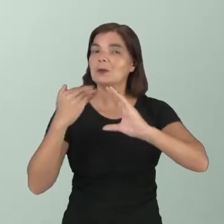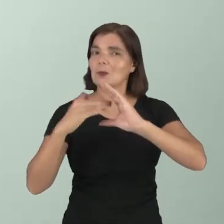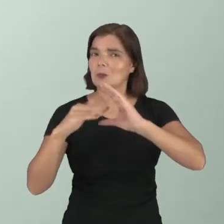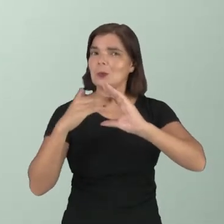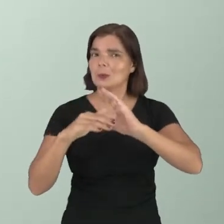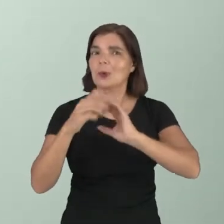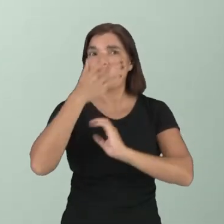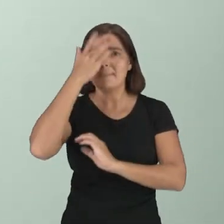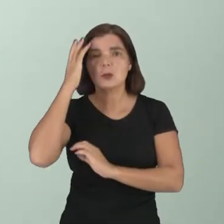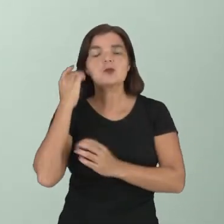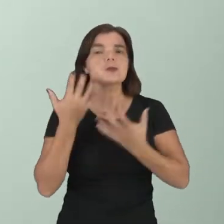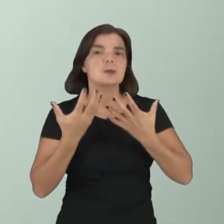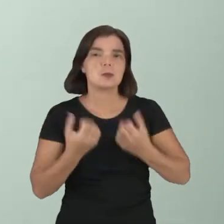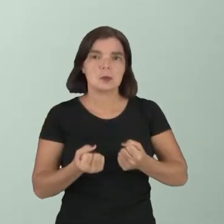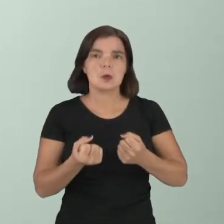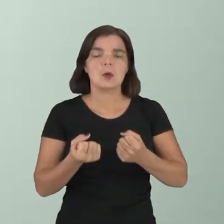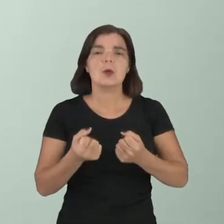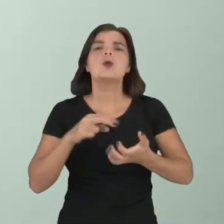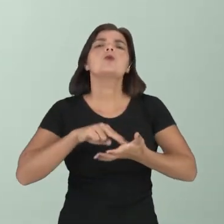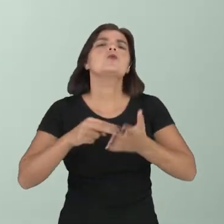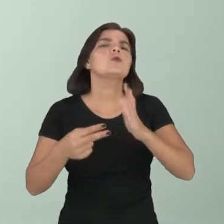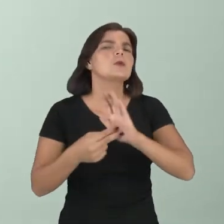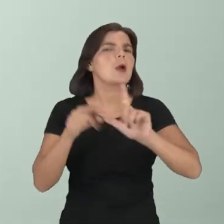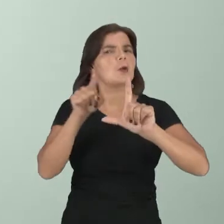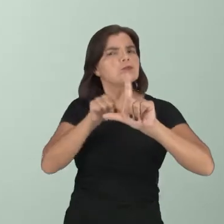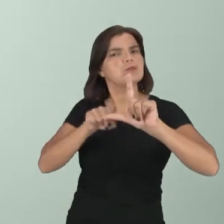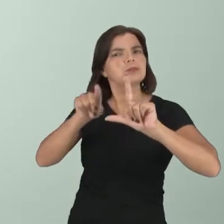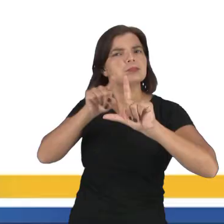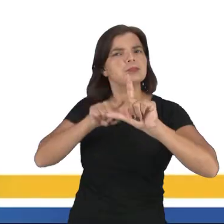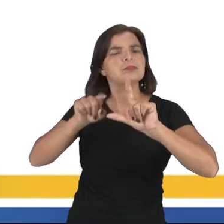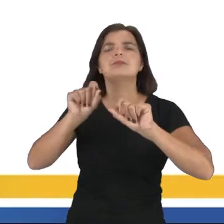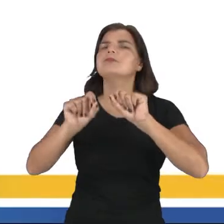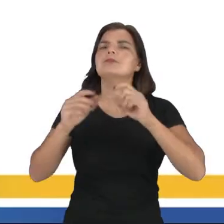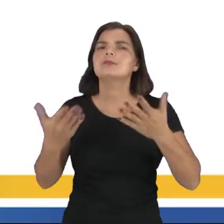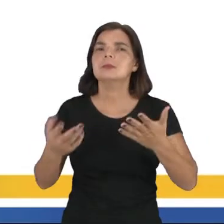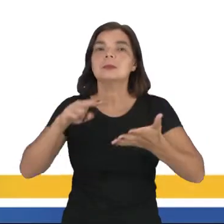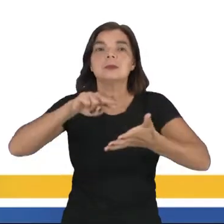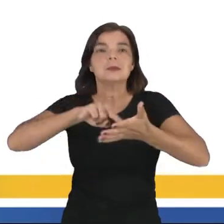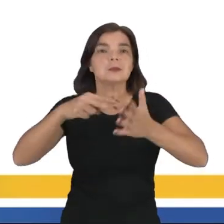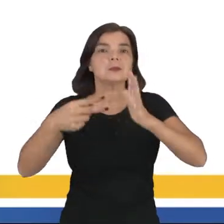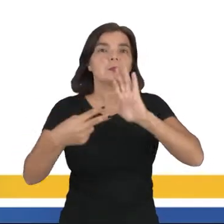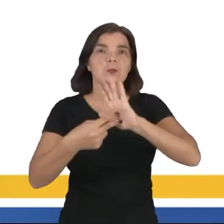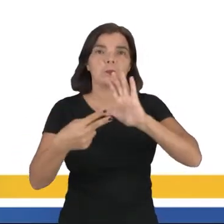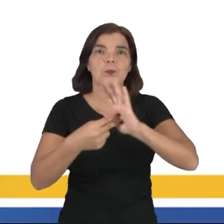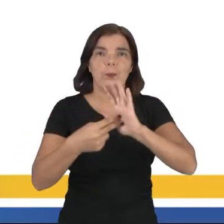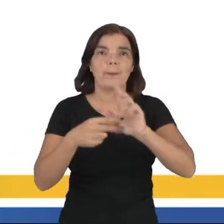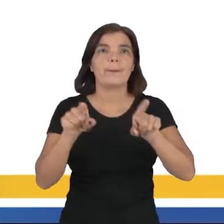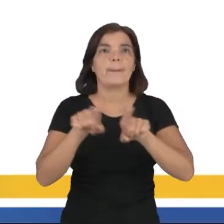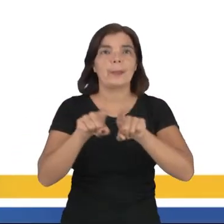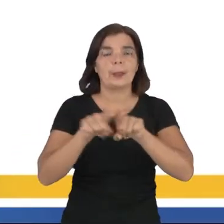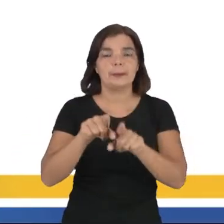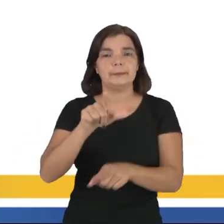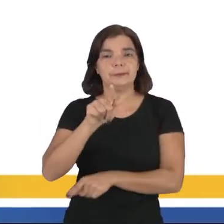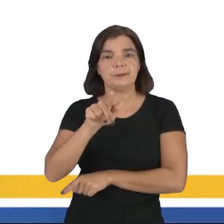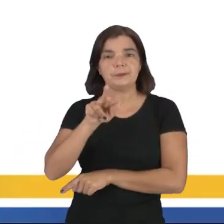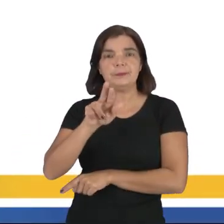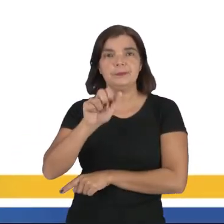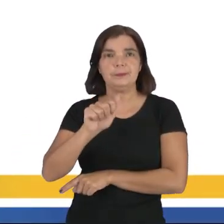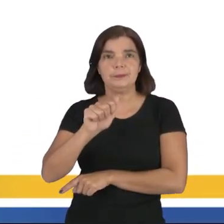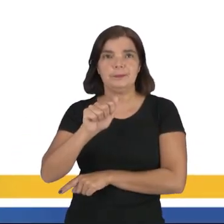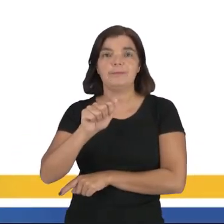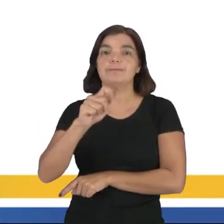mensagem para o seu interlocutor. E o que é o GIF? O GIF significa Graphics Interchange